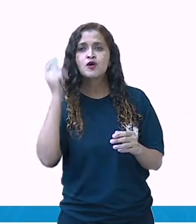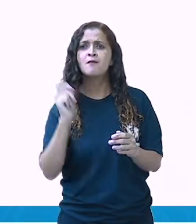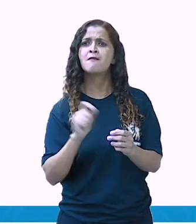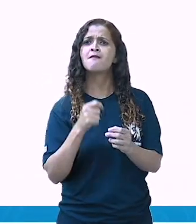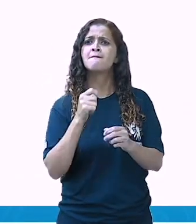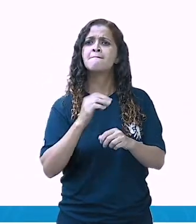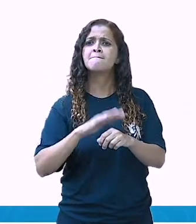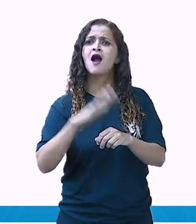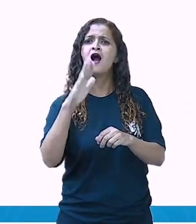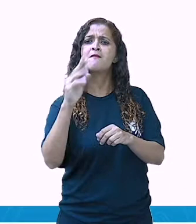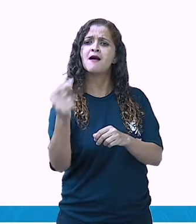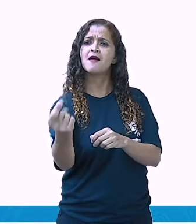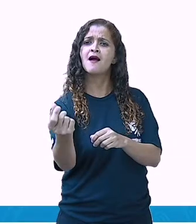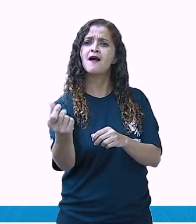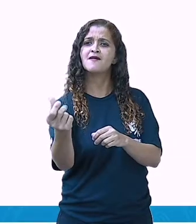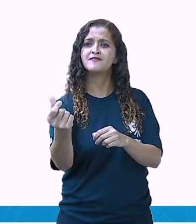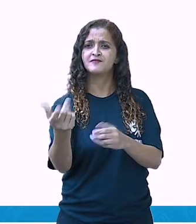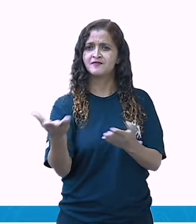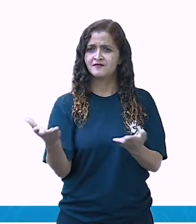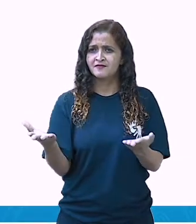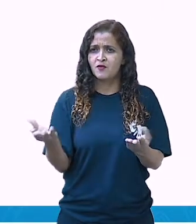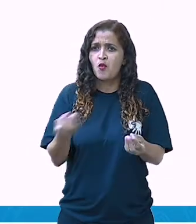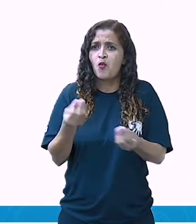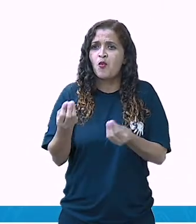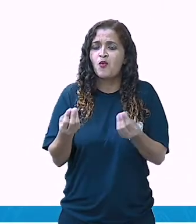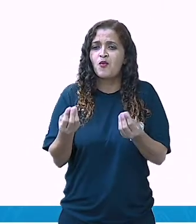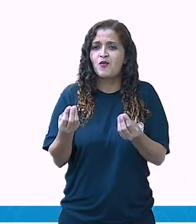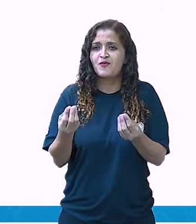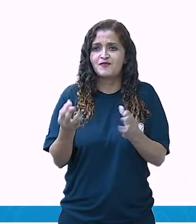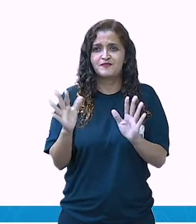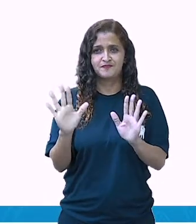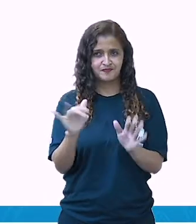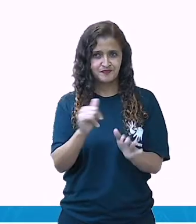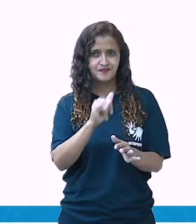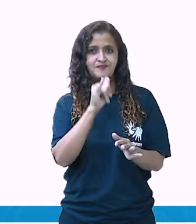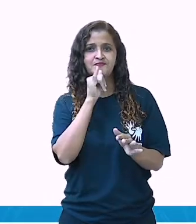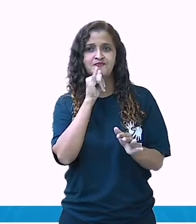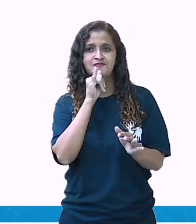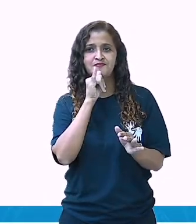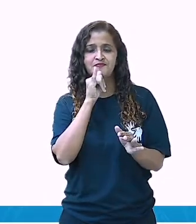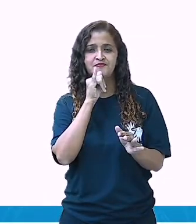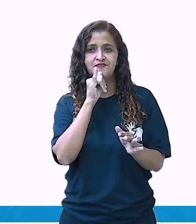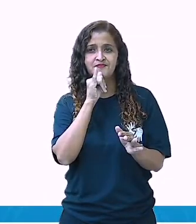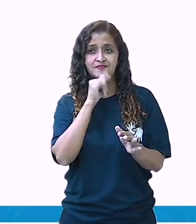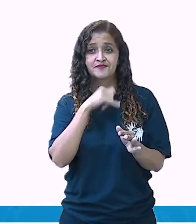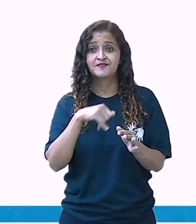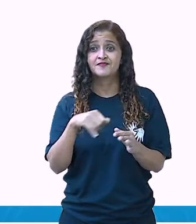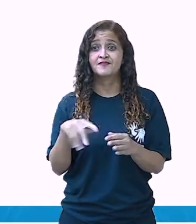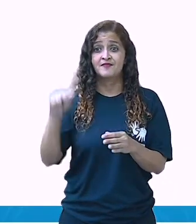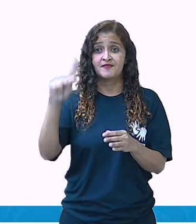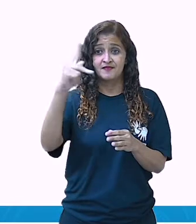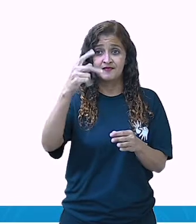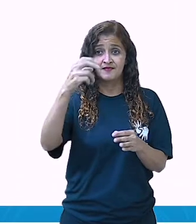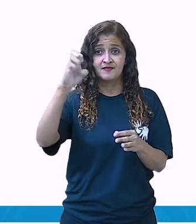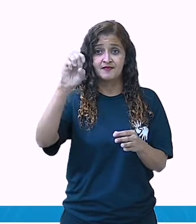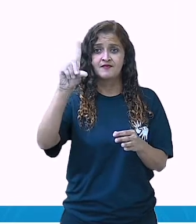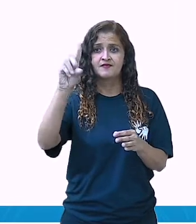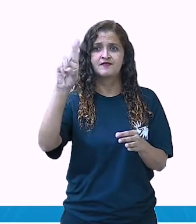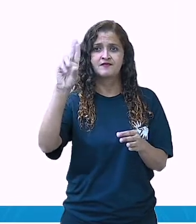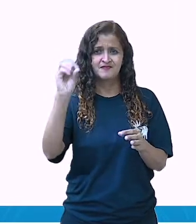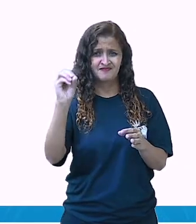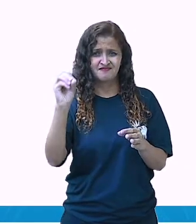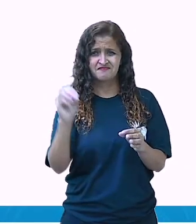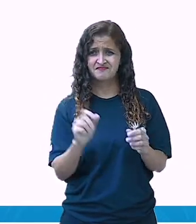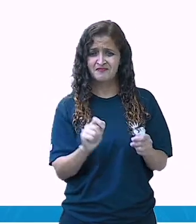Como assim, professora? Quem faz a melhor oferta. Vou dar um exemplo. O Pedro cansou do Playstation dele.